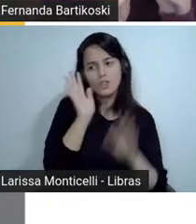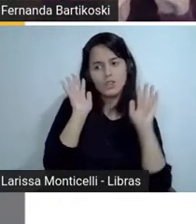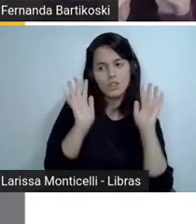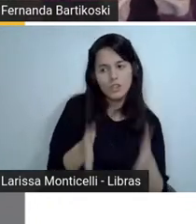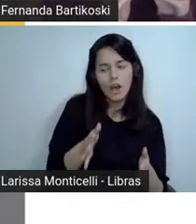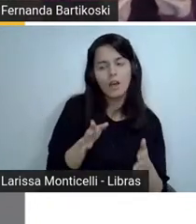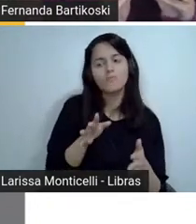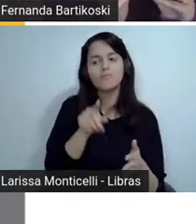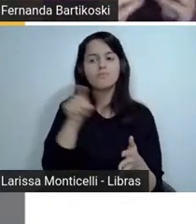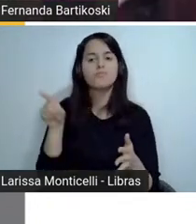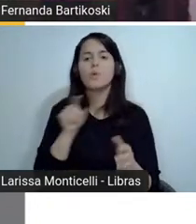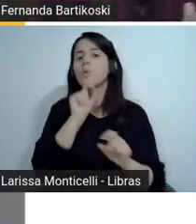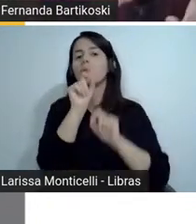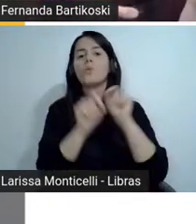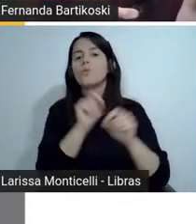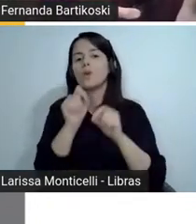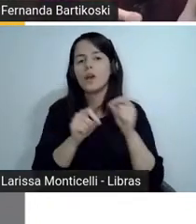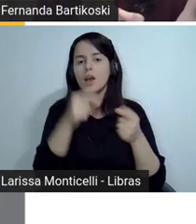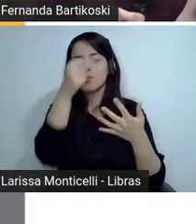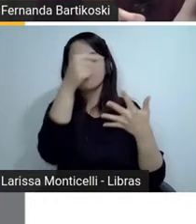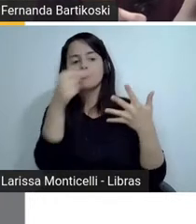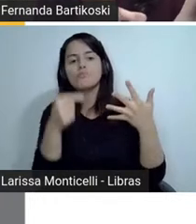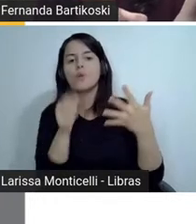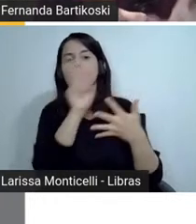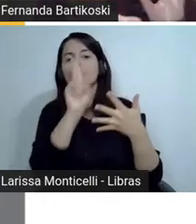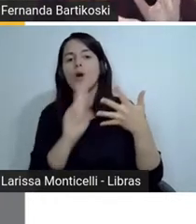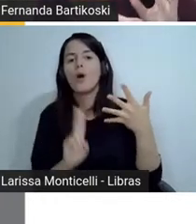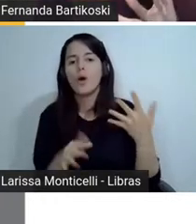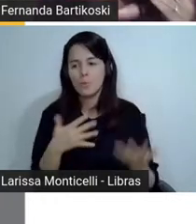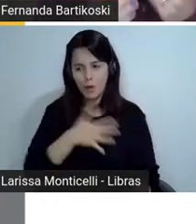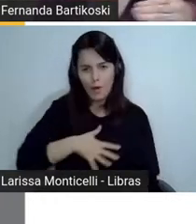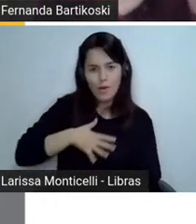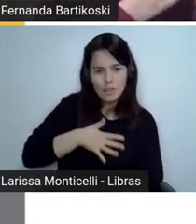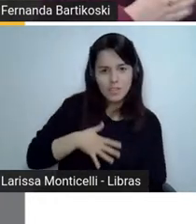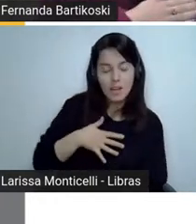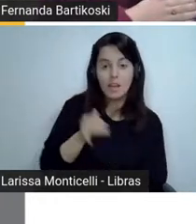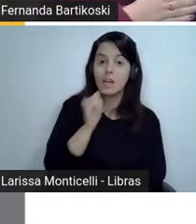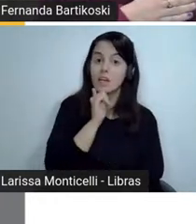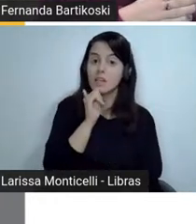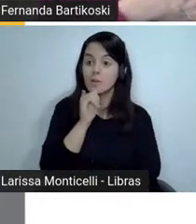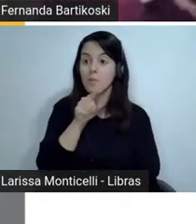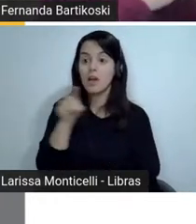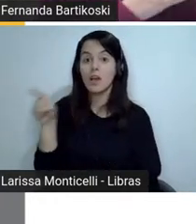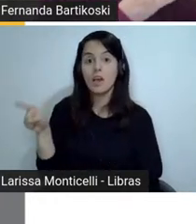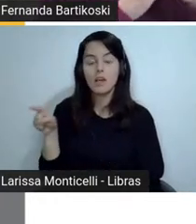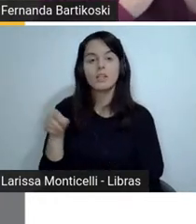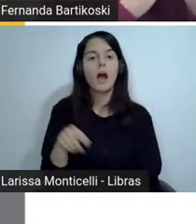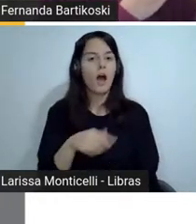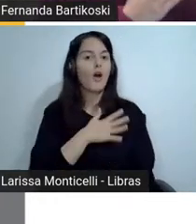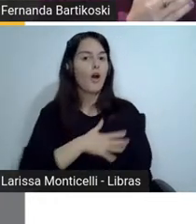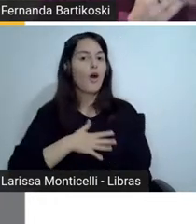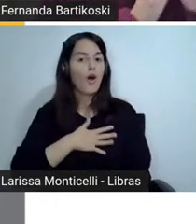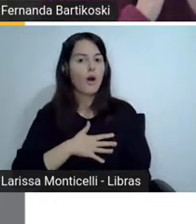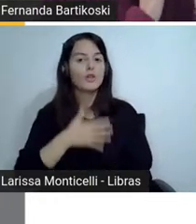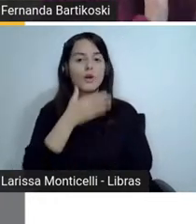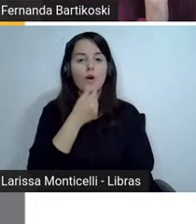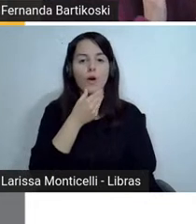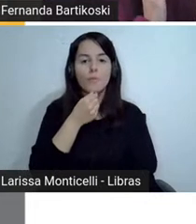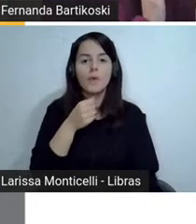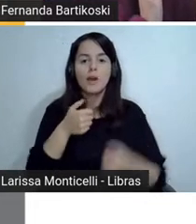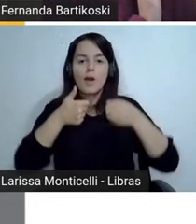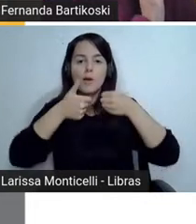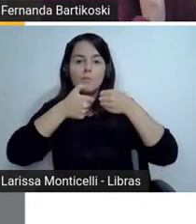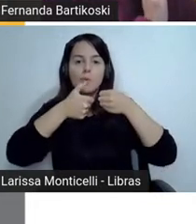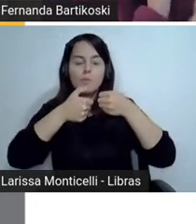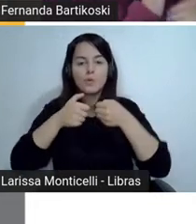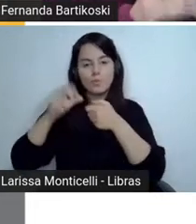dica para saber se eles citaram Sherlock Holmes em algum momento talvez já é uma pista se eles já conhecem ou não